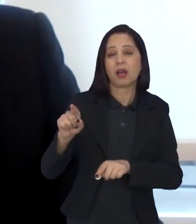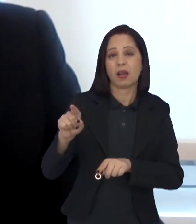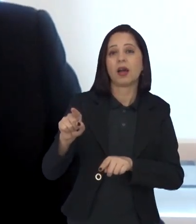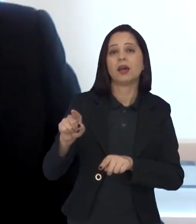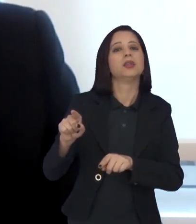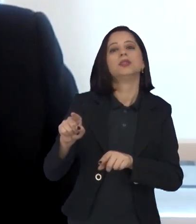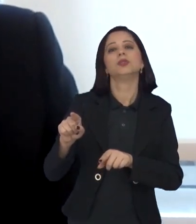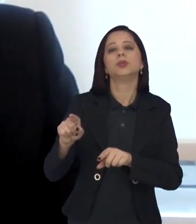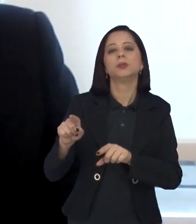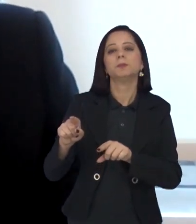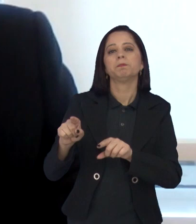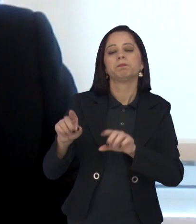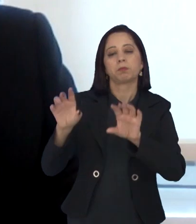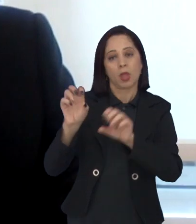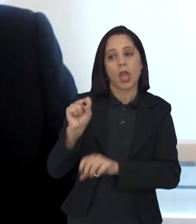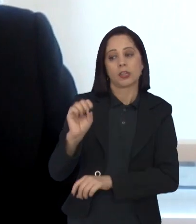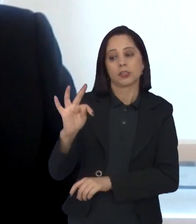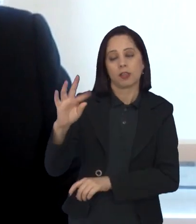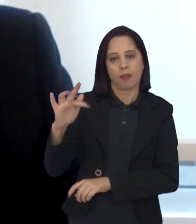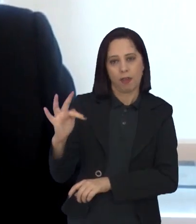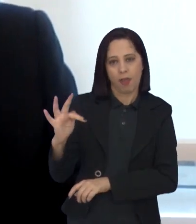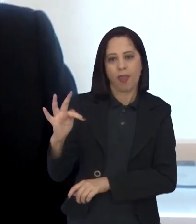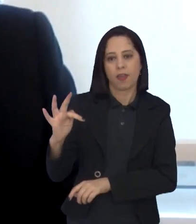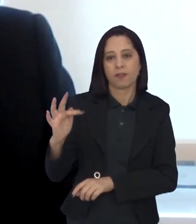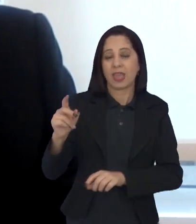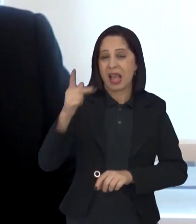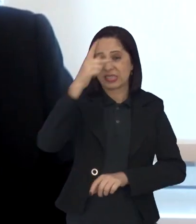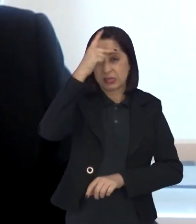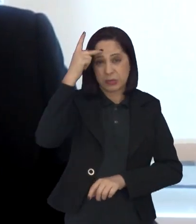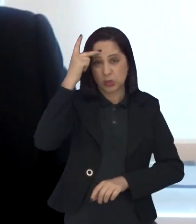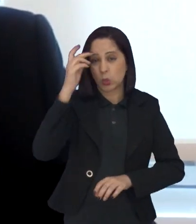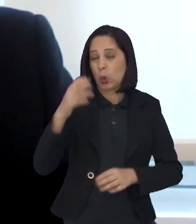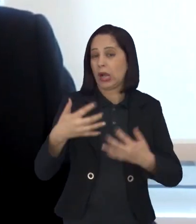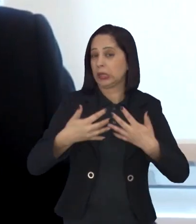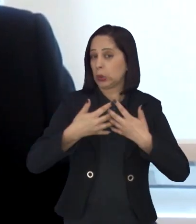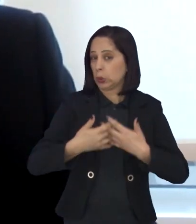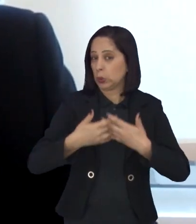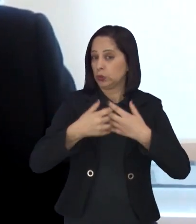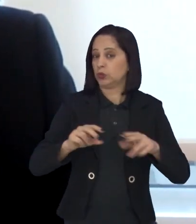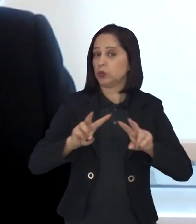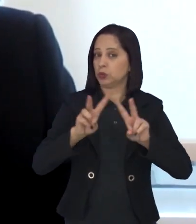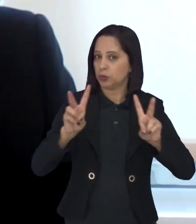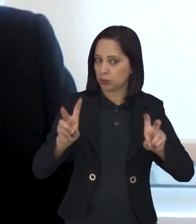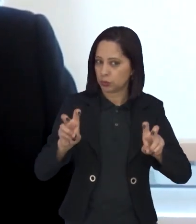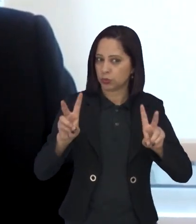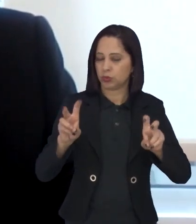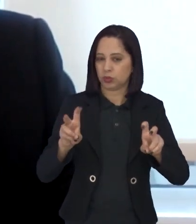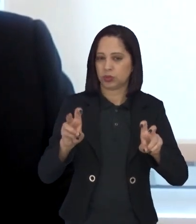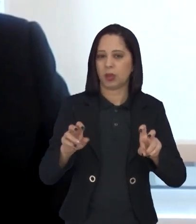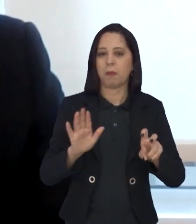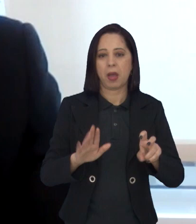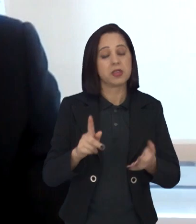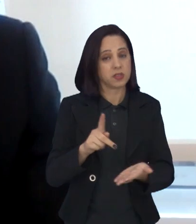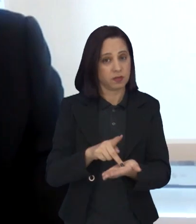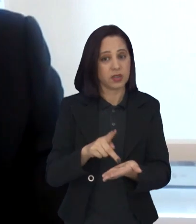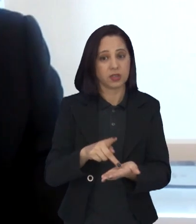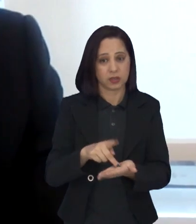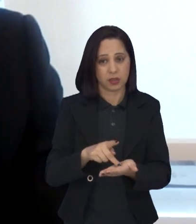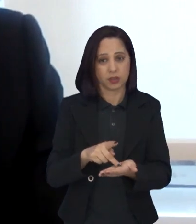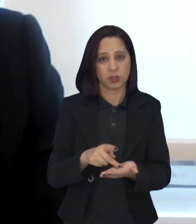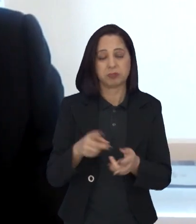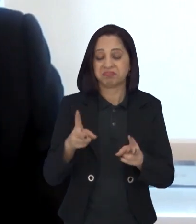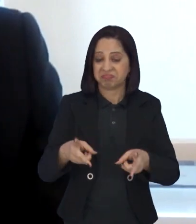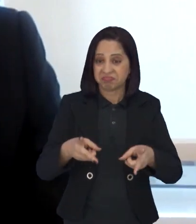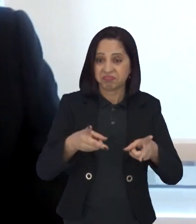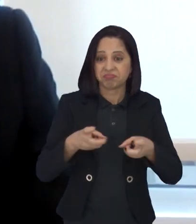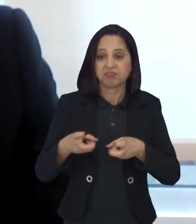muitas pessoas acabam confundindo os temas e realmente isso... Hoje a gente vê